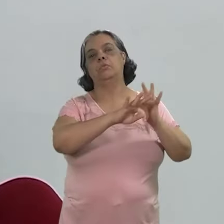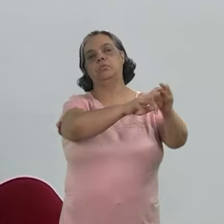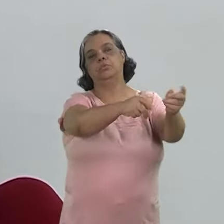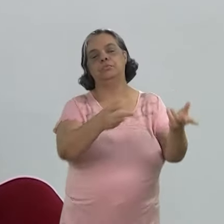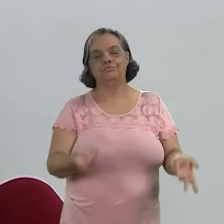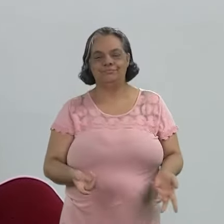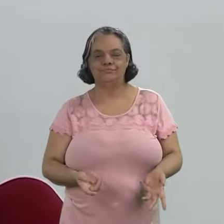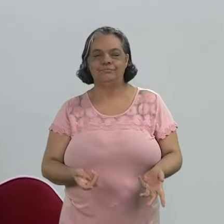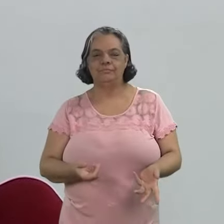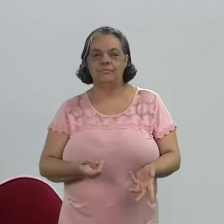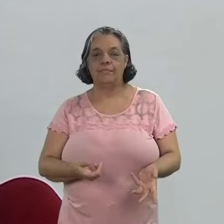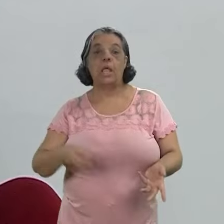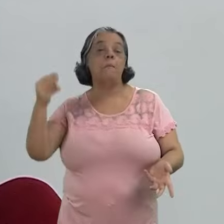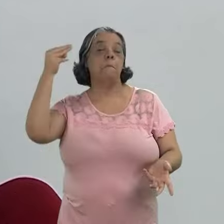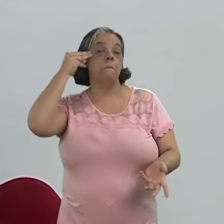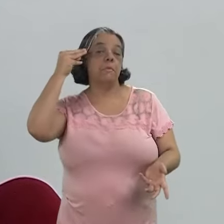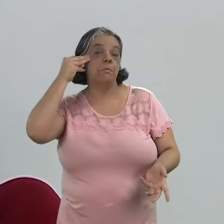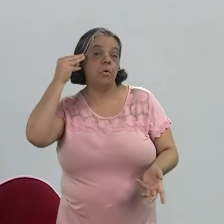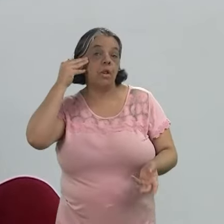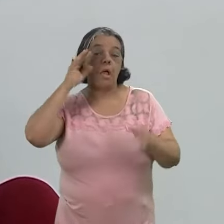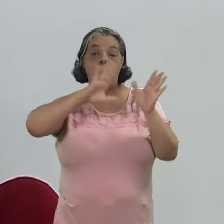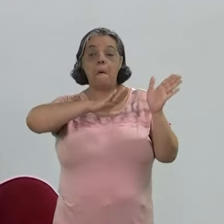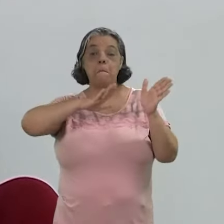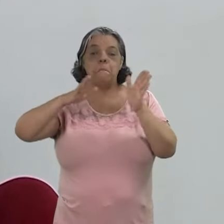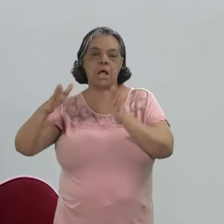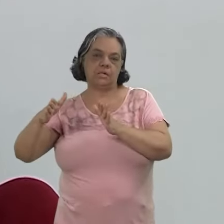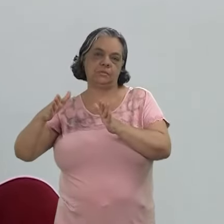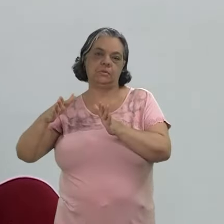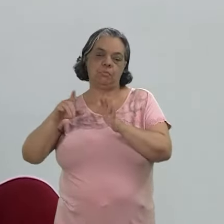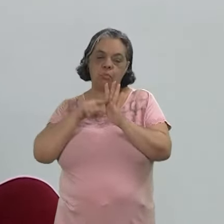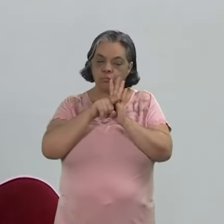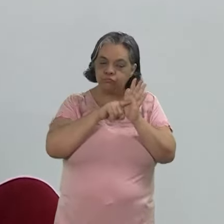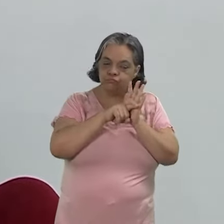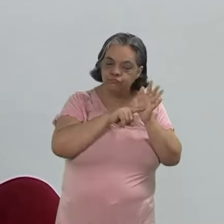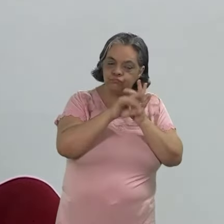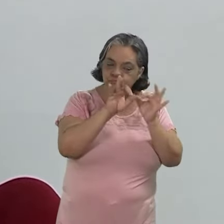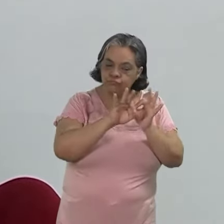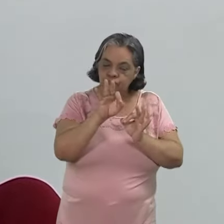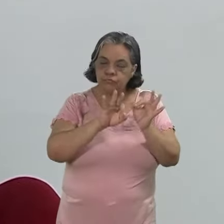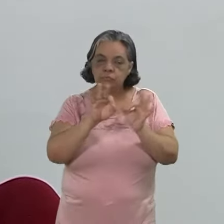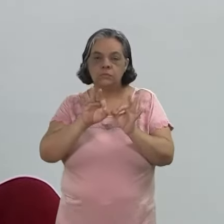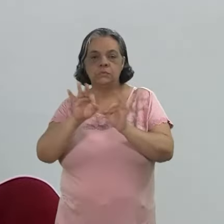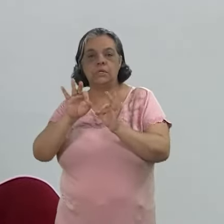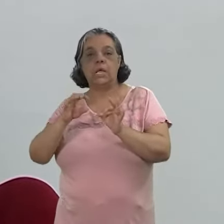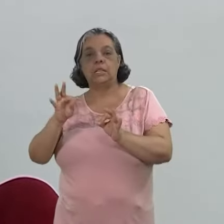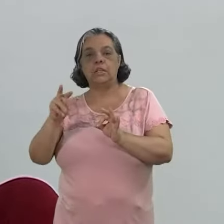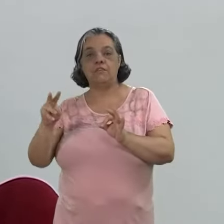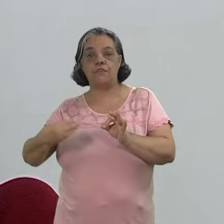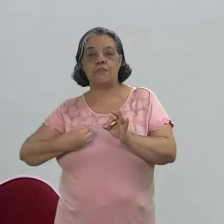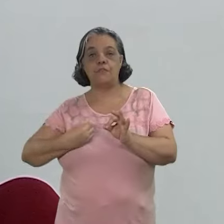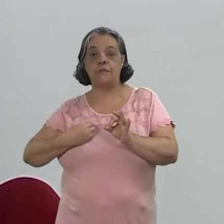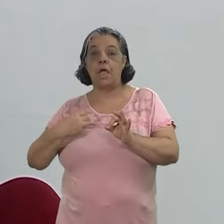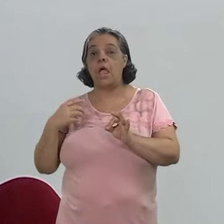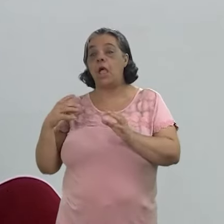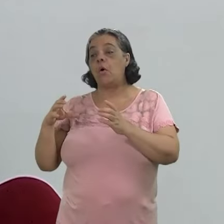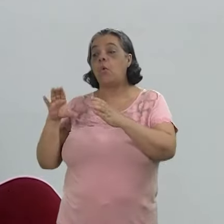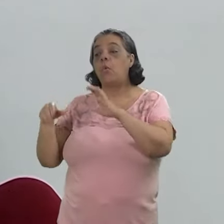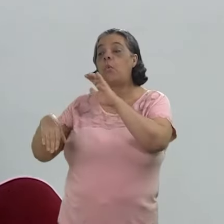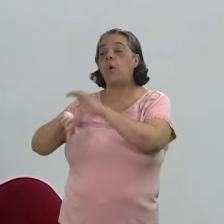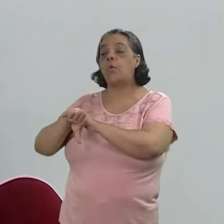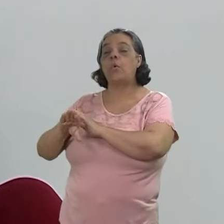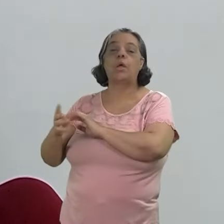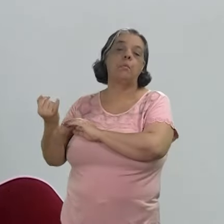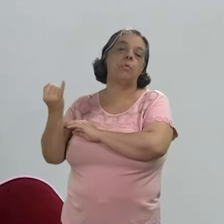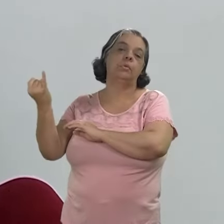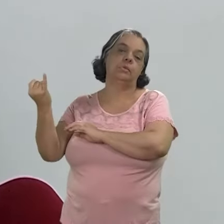tudo. Então, a memória passa por uma curadoria. A TV Viva guarda o que é importante para a